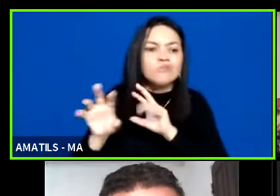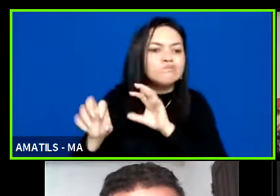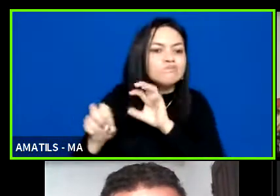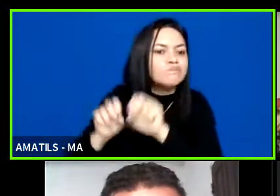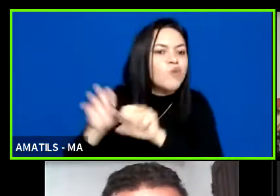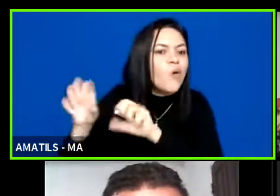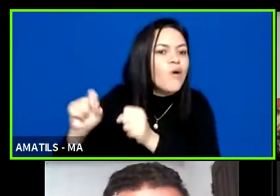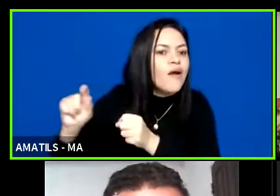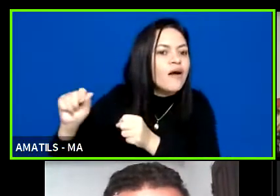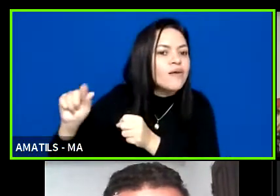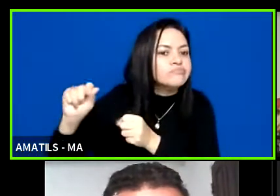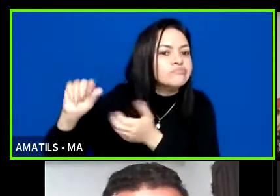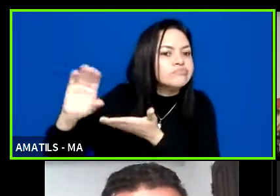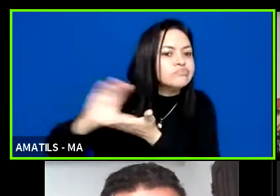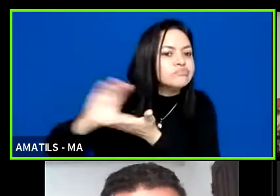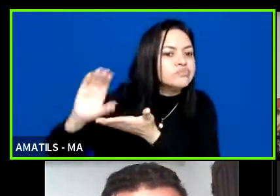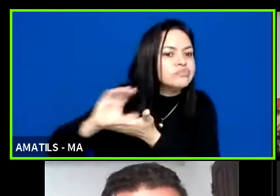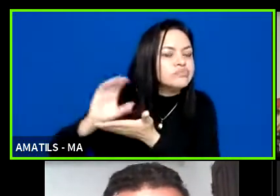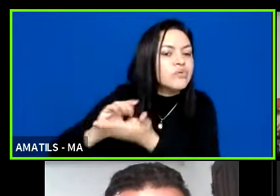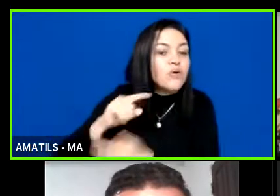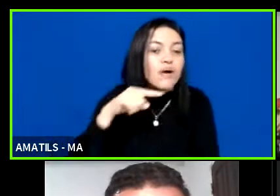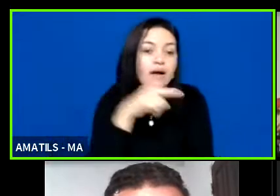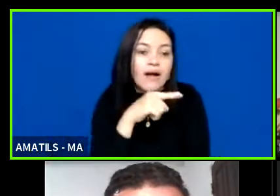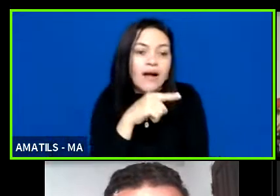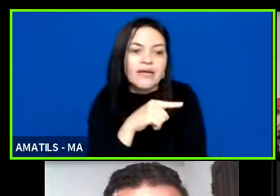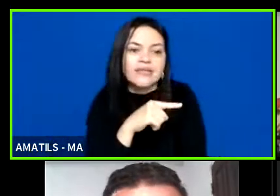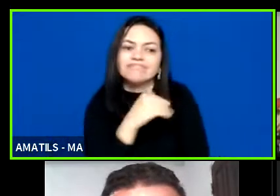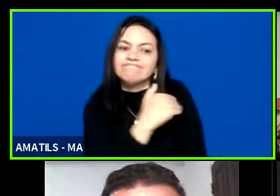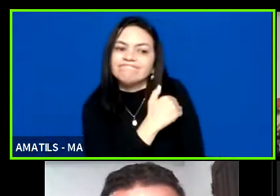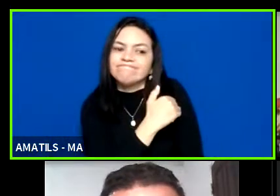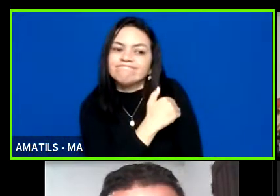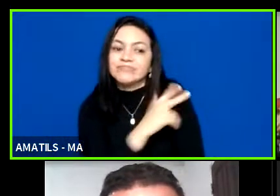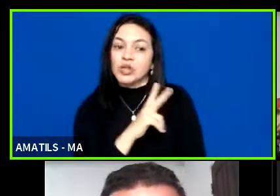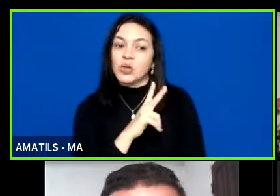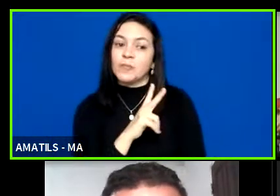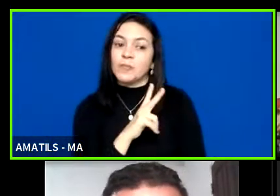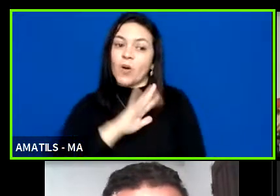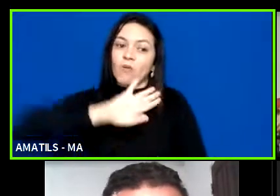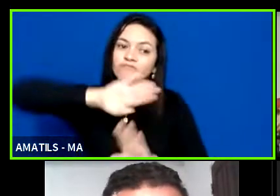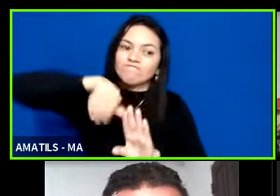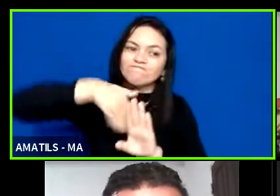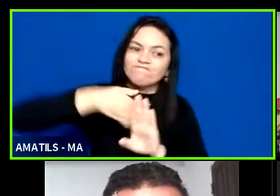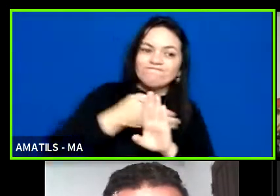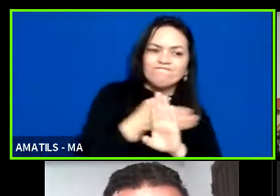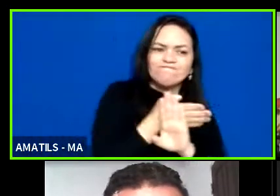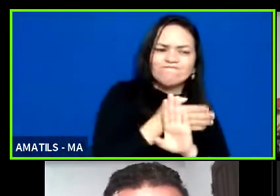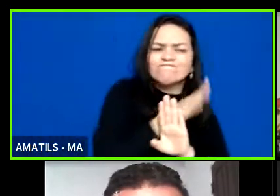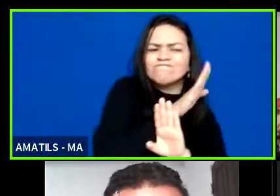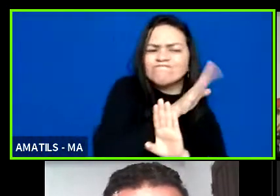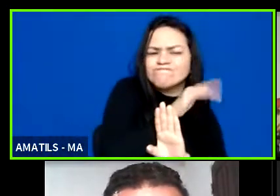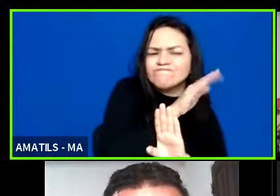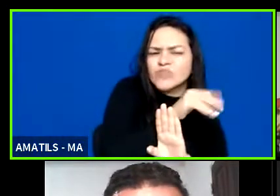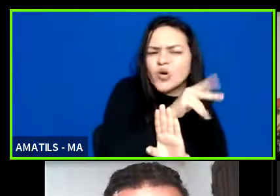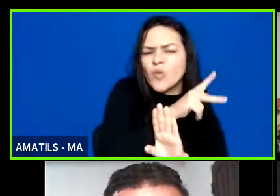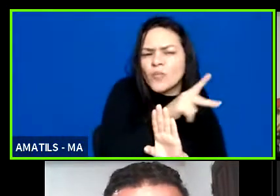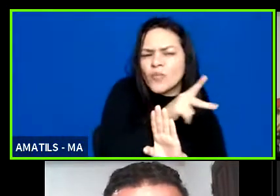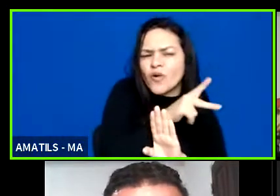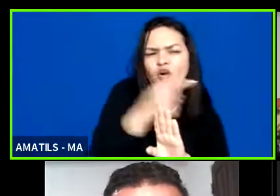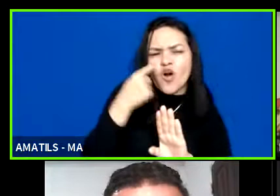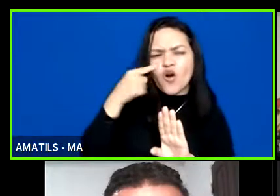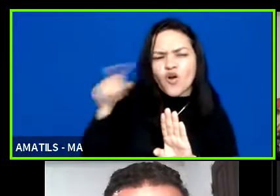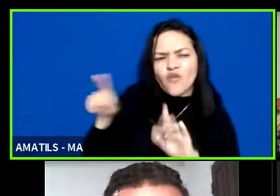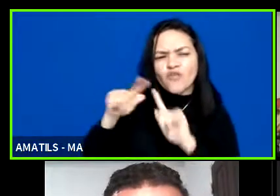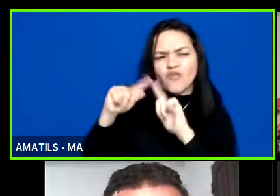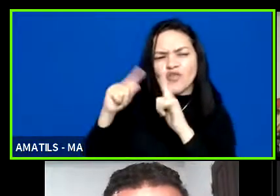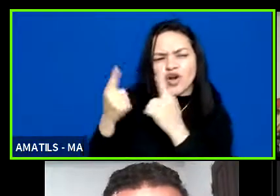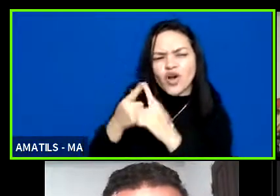o Etervaldo, de maneira reservada, veio no privado tirar essas dúvidas e sugeriu Pô, professor, o senhor pode fazer